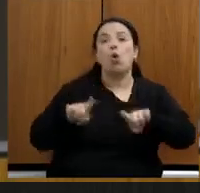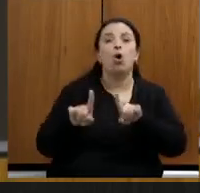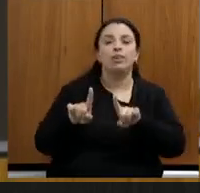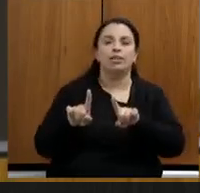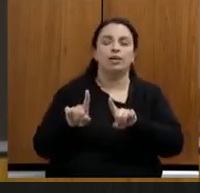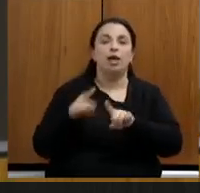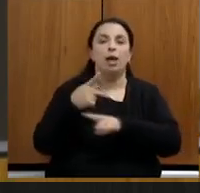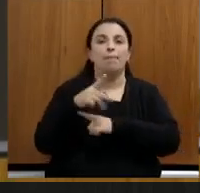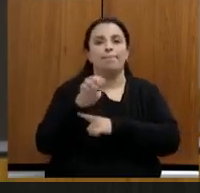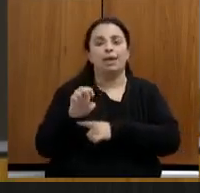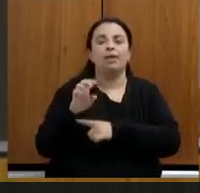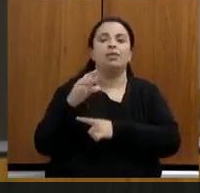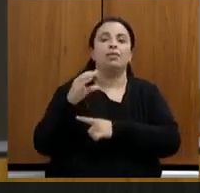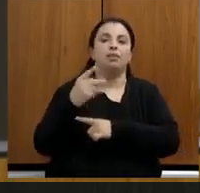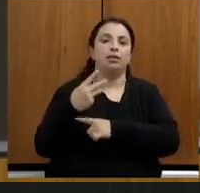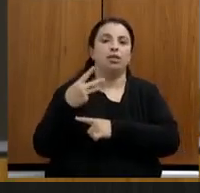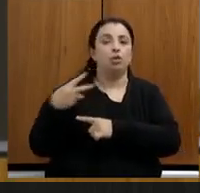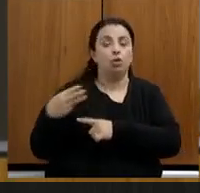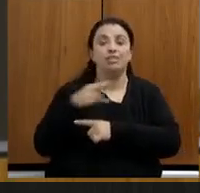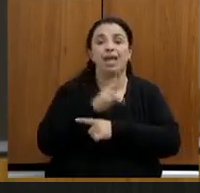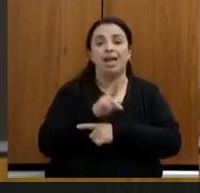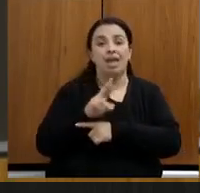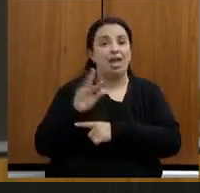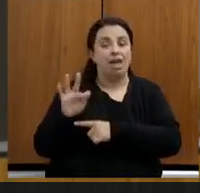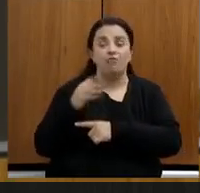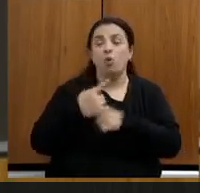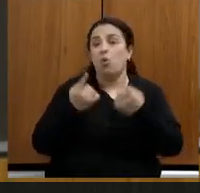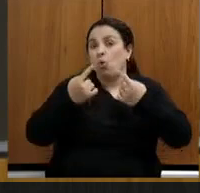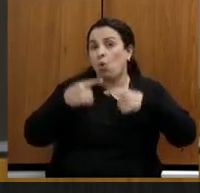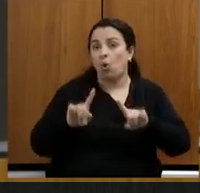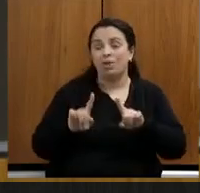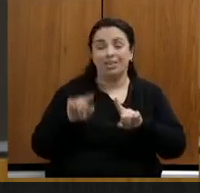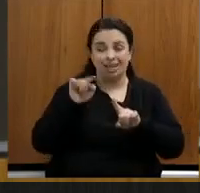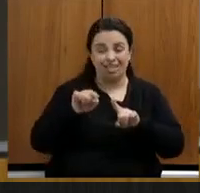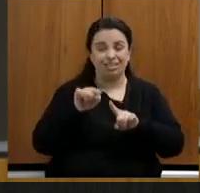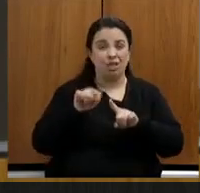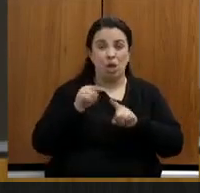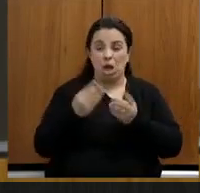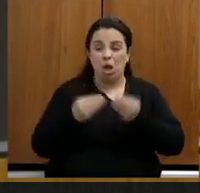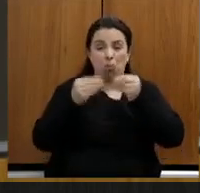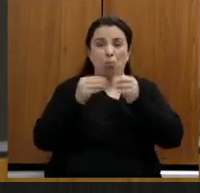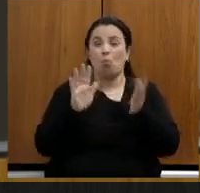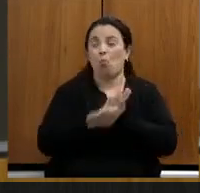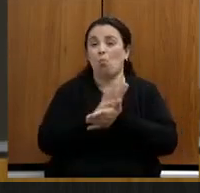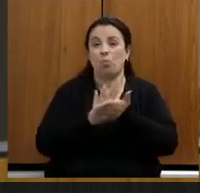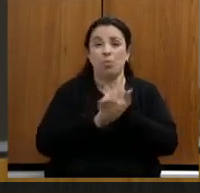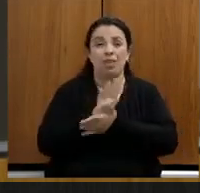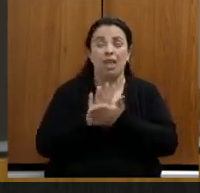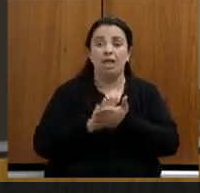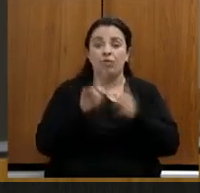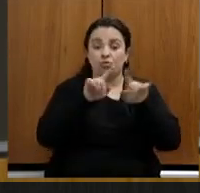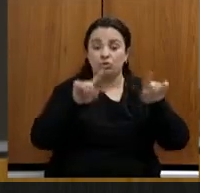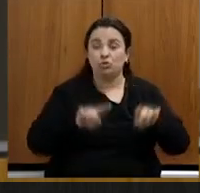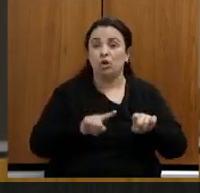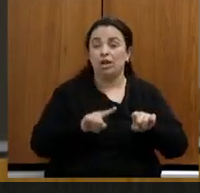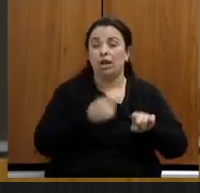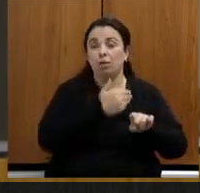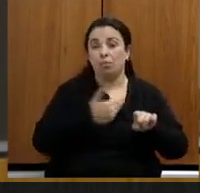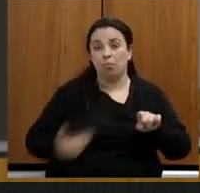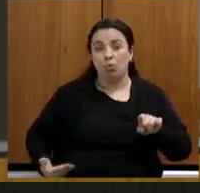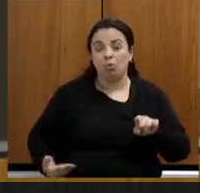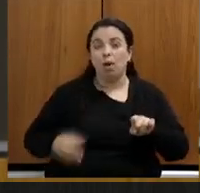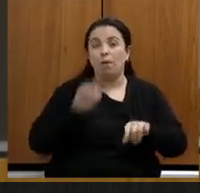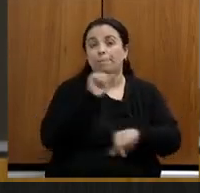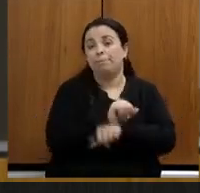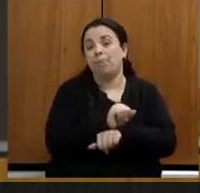contra o regime de recuperação fiscal que não vai recuperar nada mas vai jogar os servidores públicos num congelamento e numa precarização por